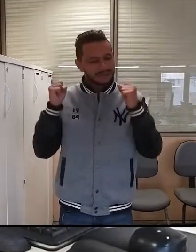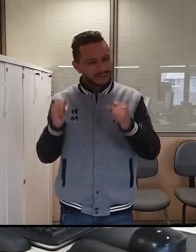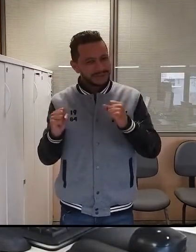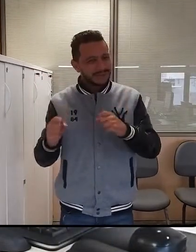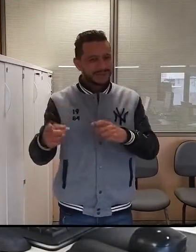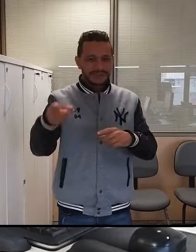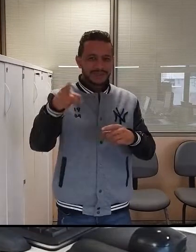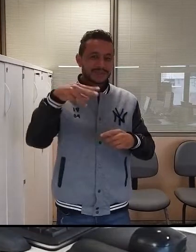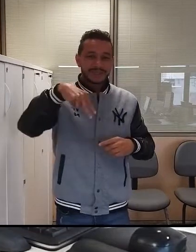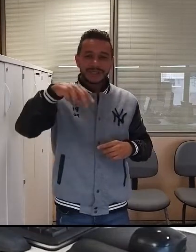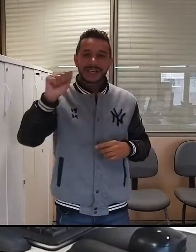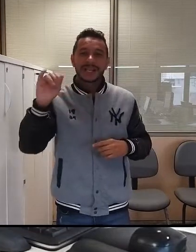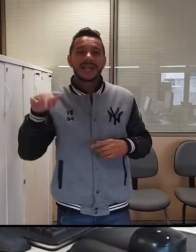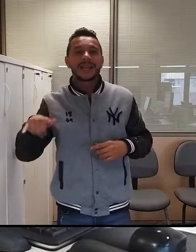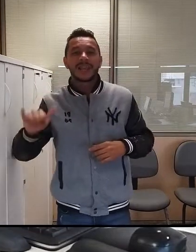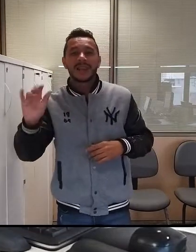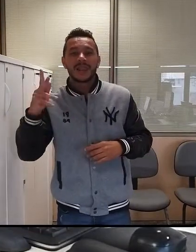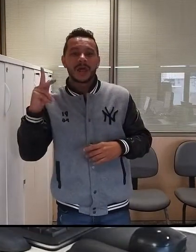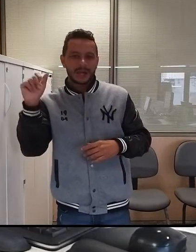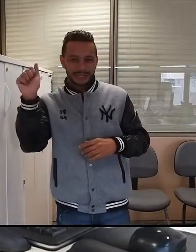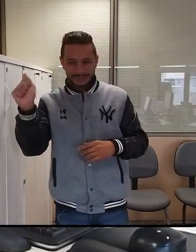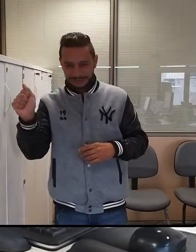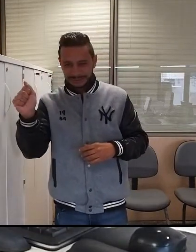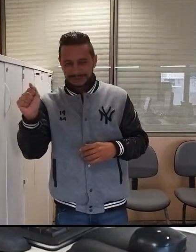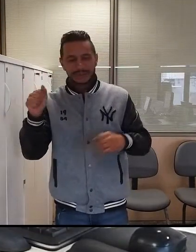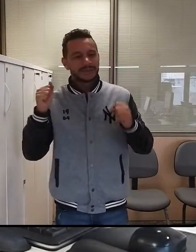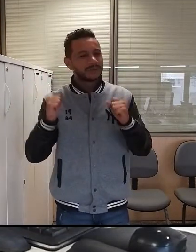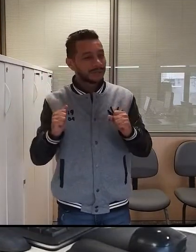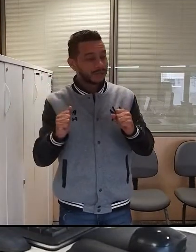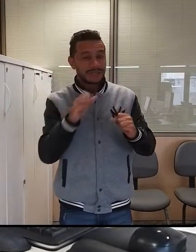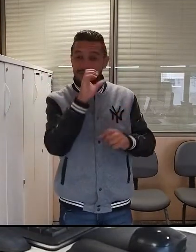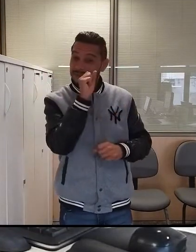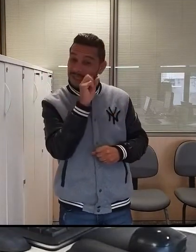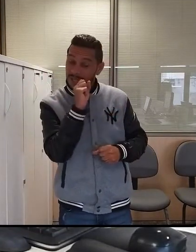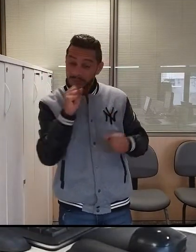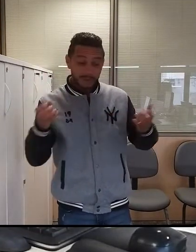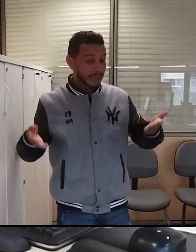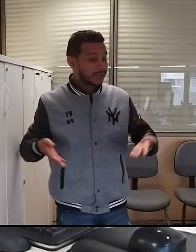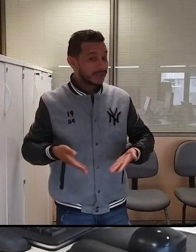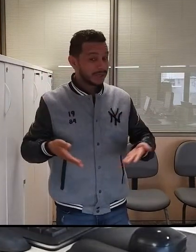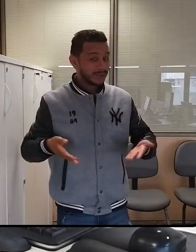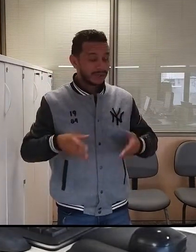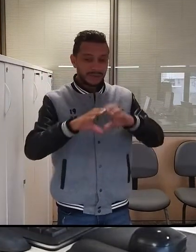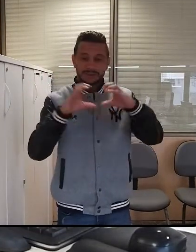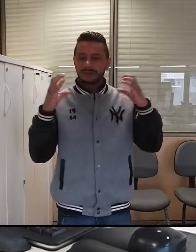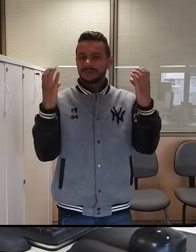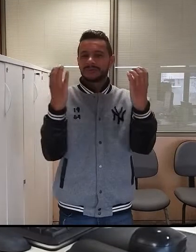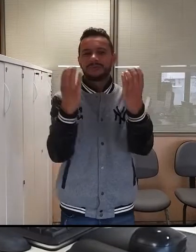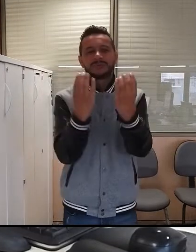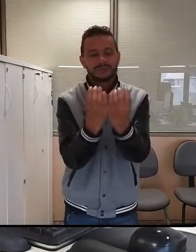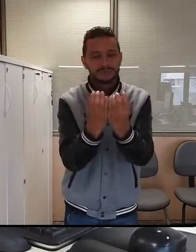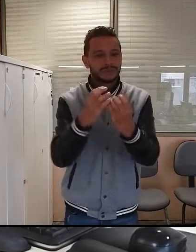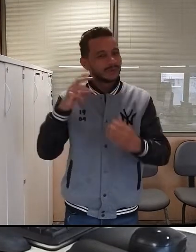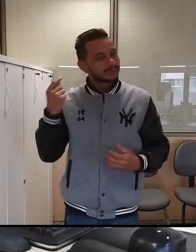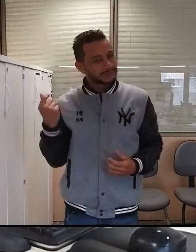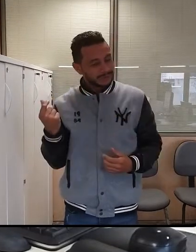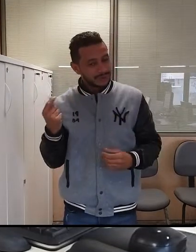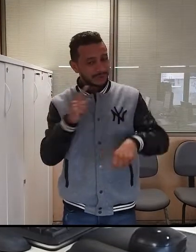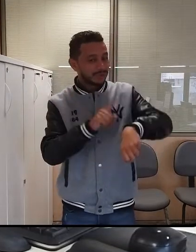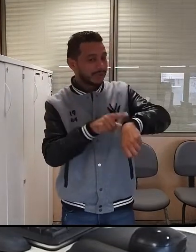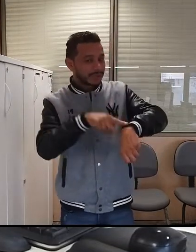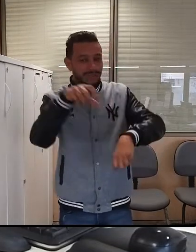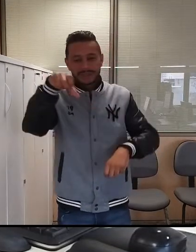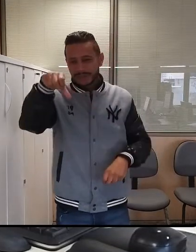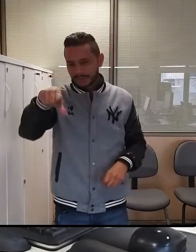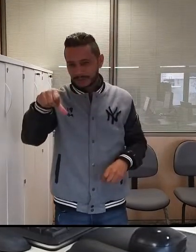Nailoc tem razão Sábado agora, dia de seminário da campanha salarial A partir das 9 horas, os